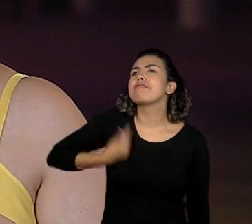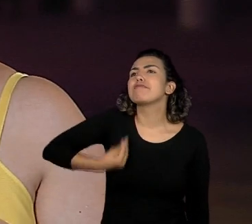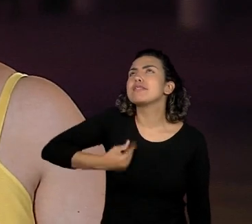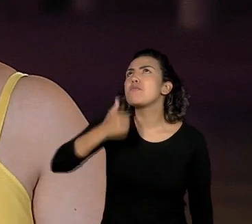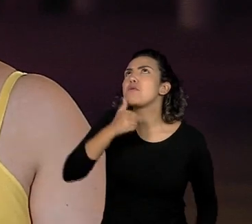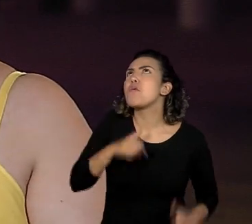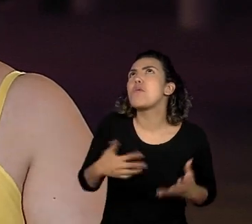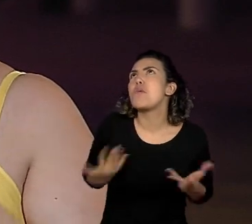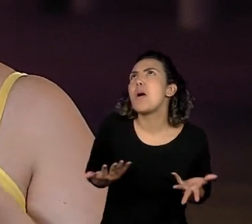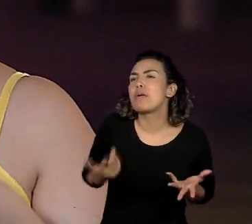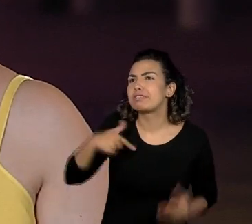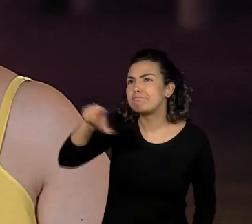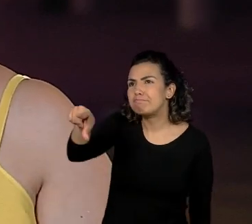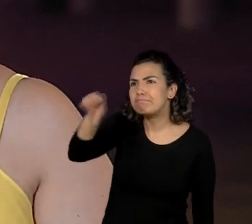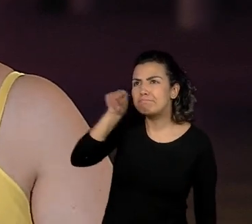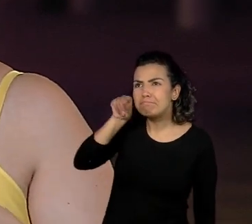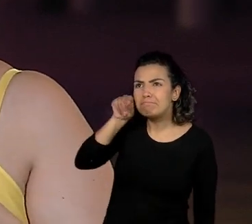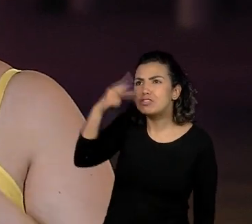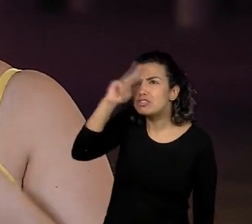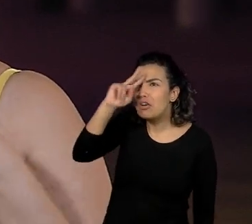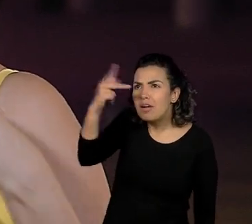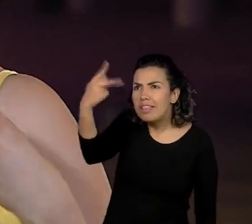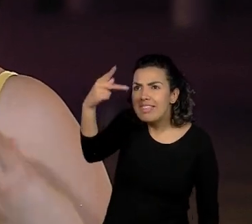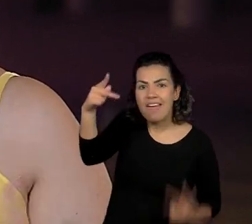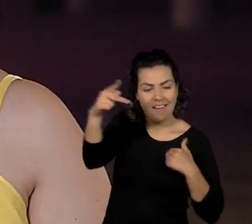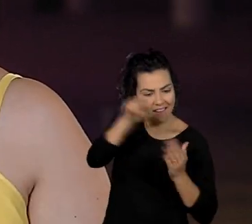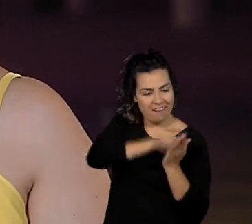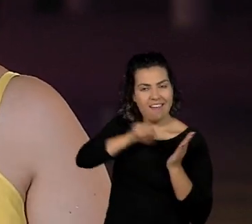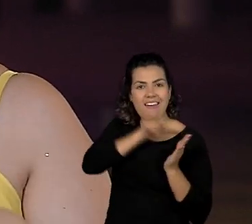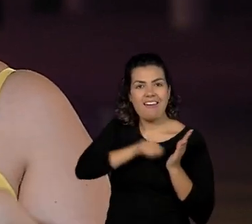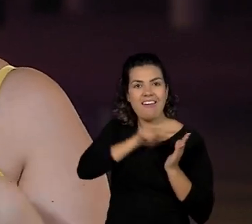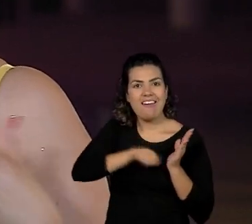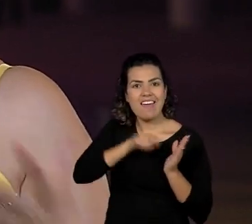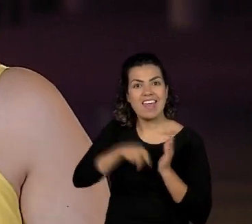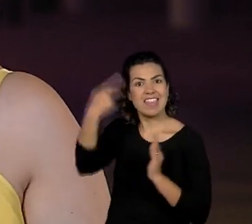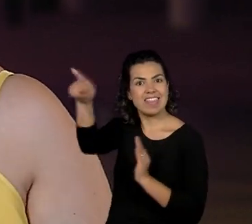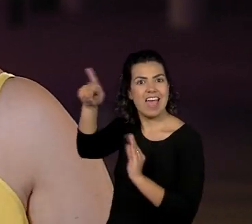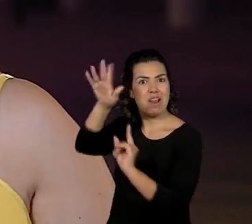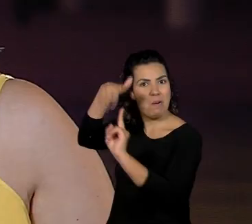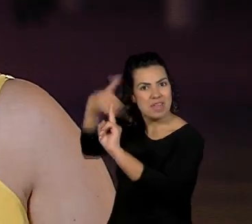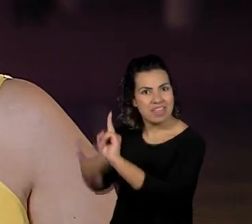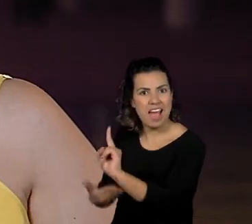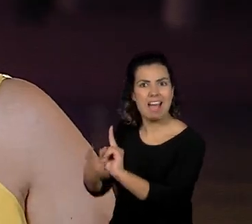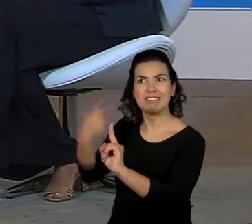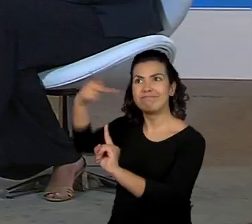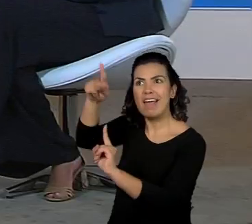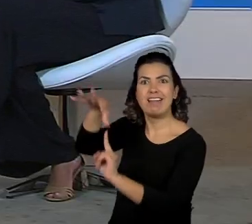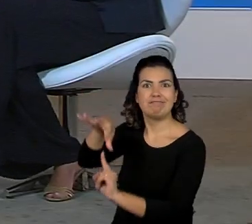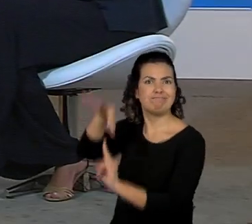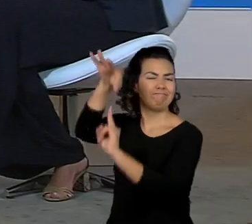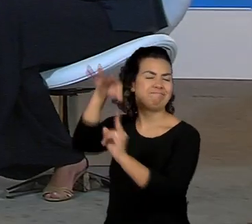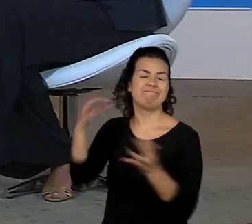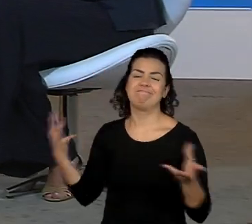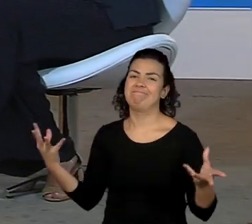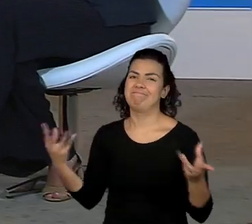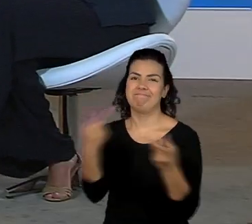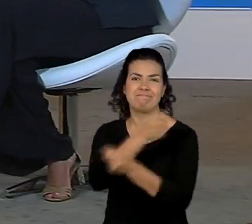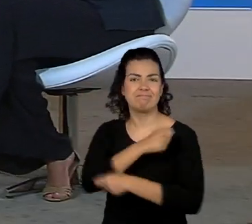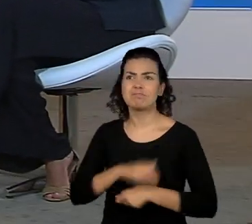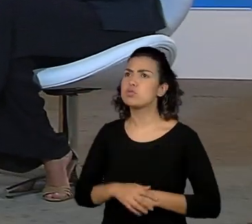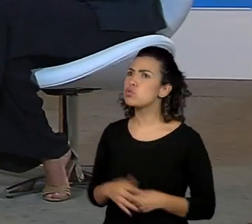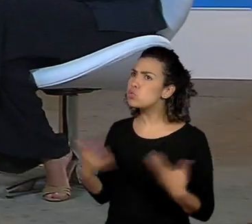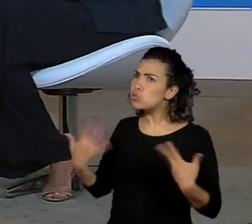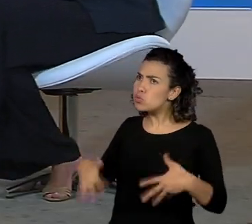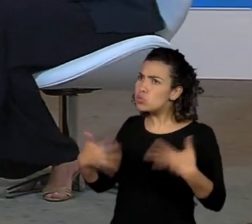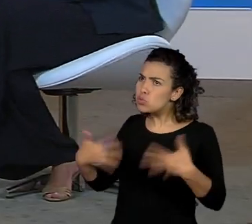essas mulheres para a escola para serem homenageadas, para serem prestigiadas. E foi encantador. E representar, né,